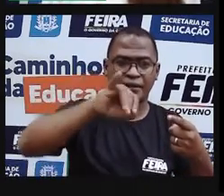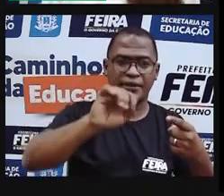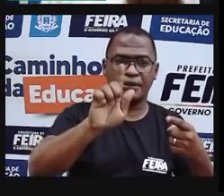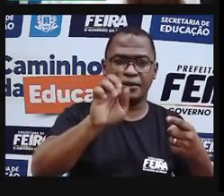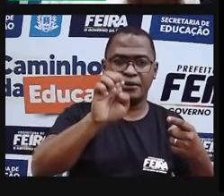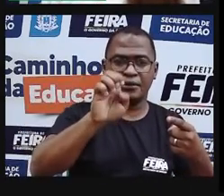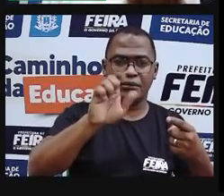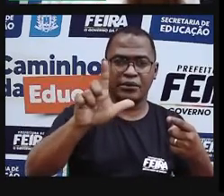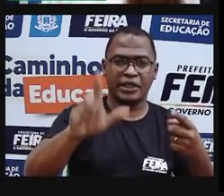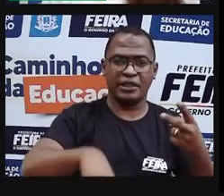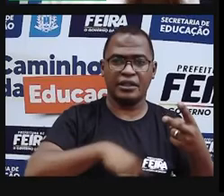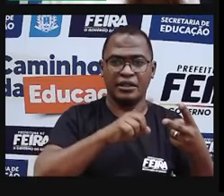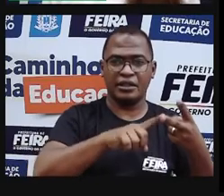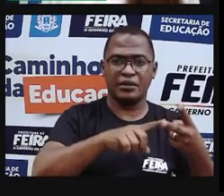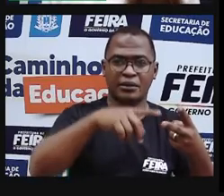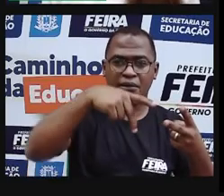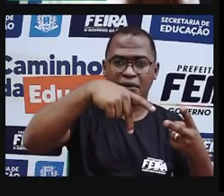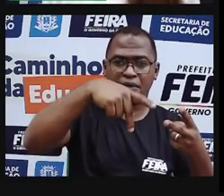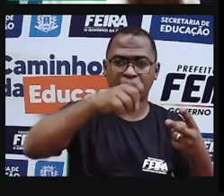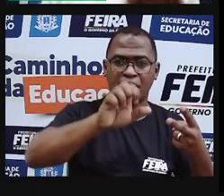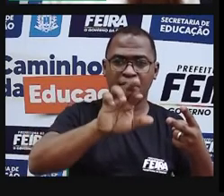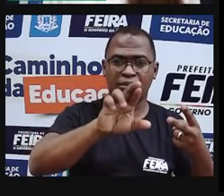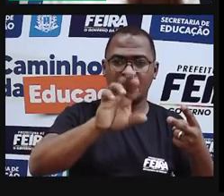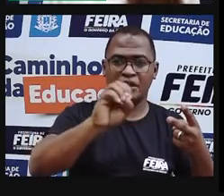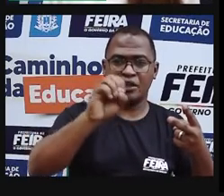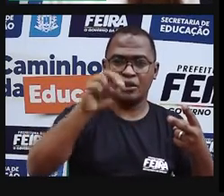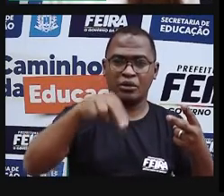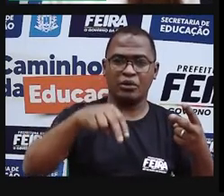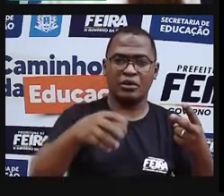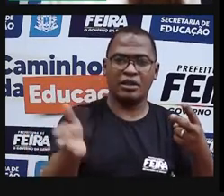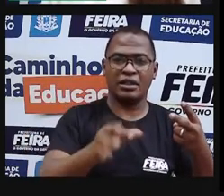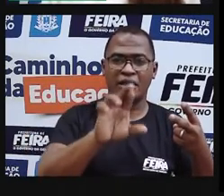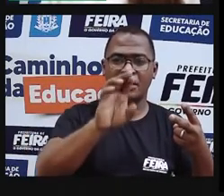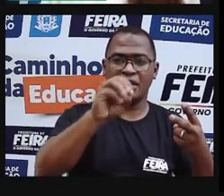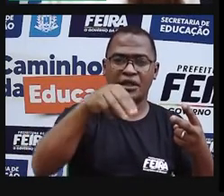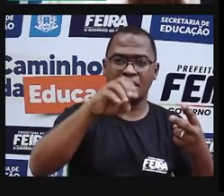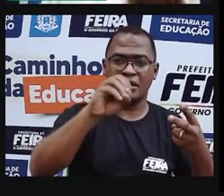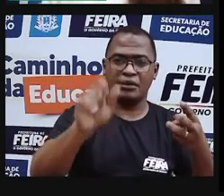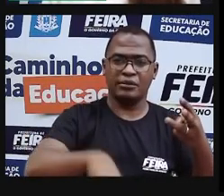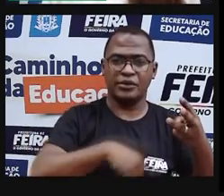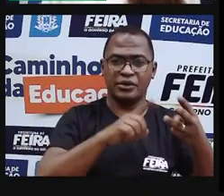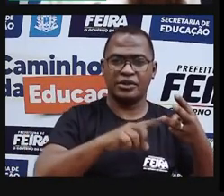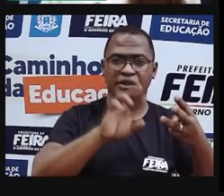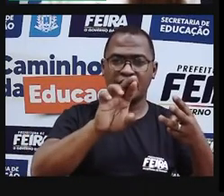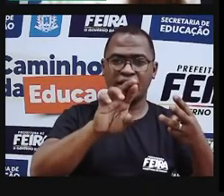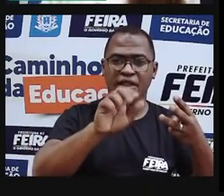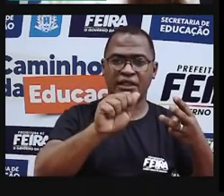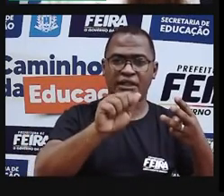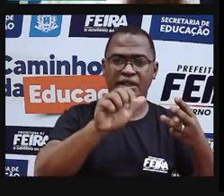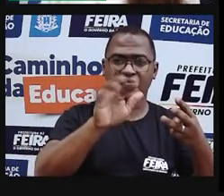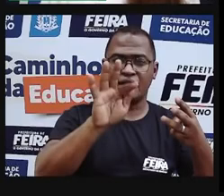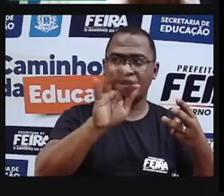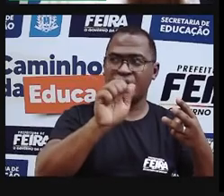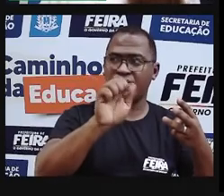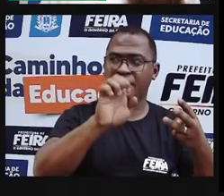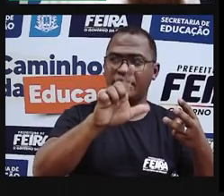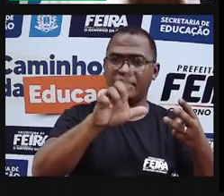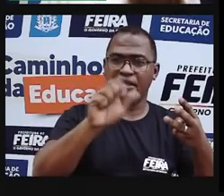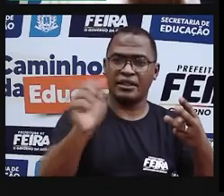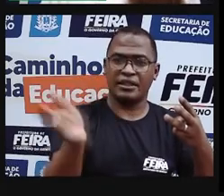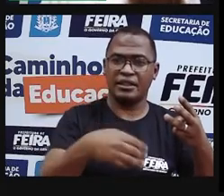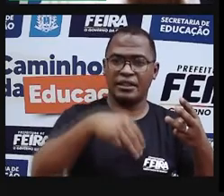Perron Mar, Ramos, desculpa, Perron Ramos, Rafaela Melo, e tenho também